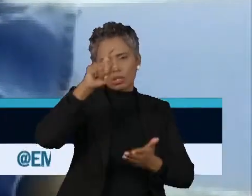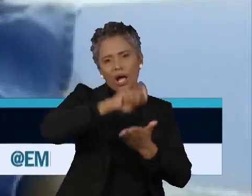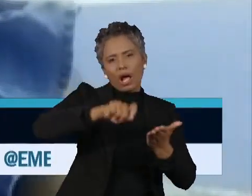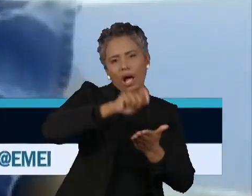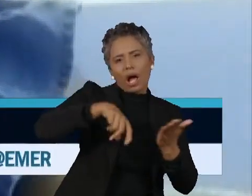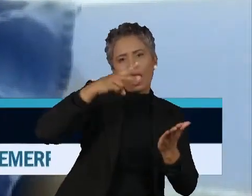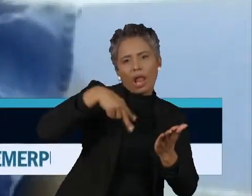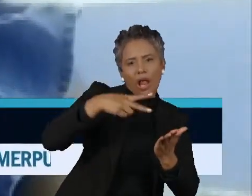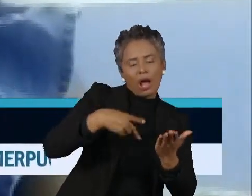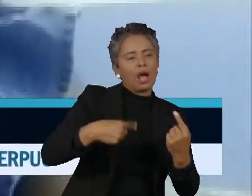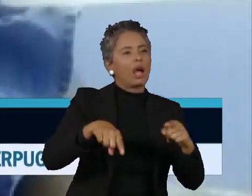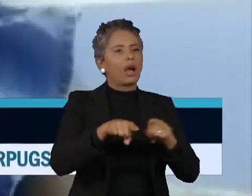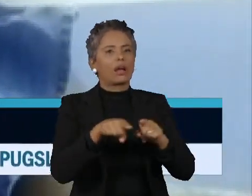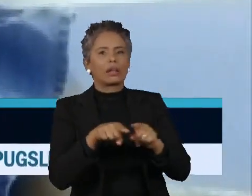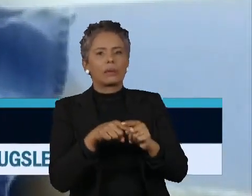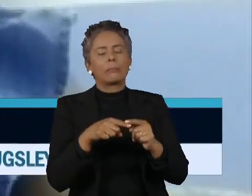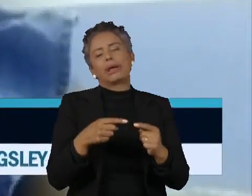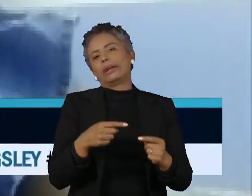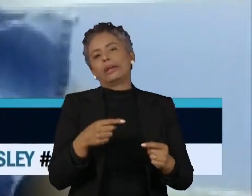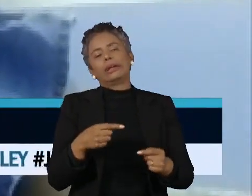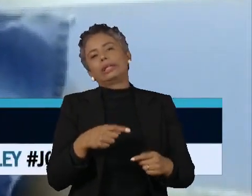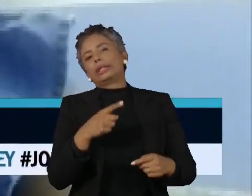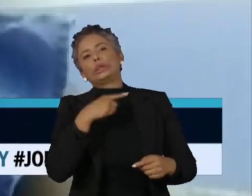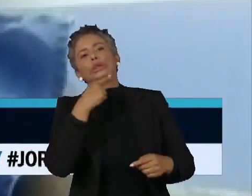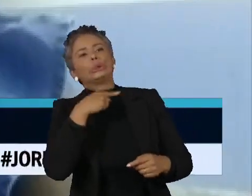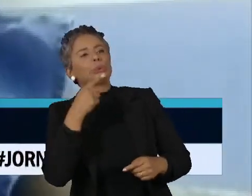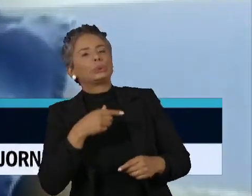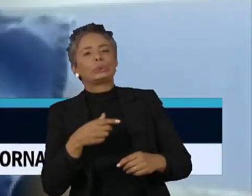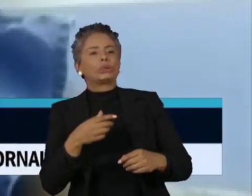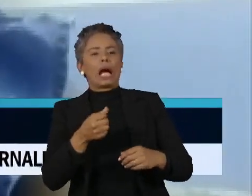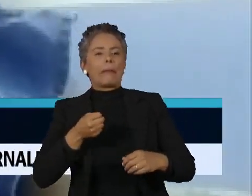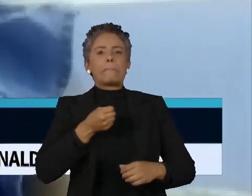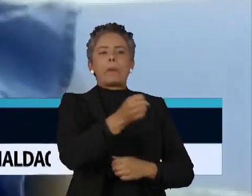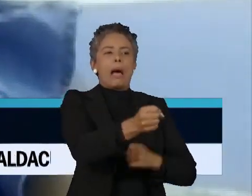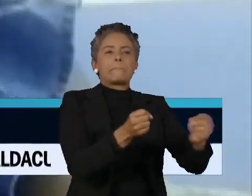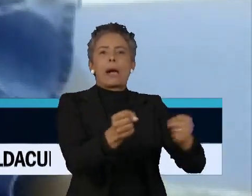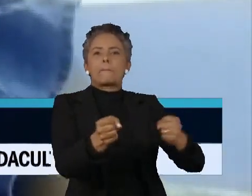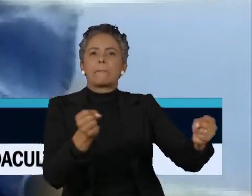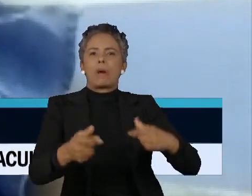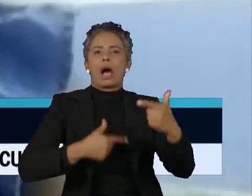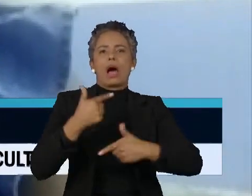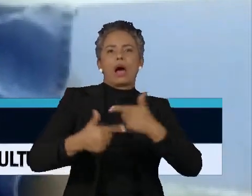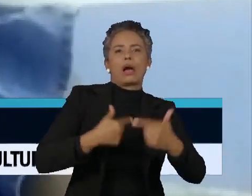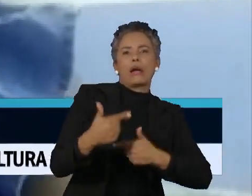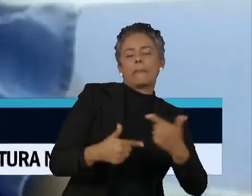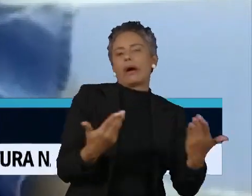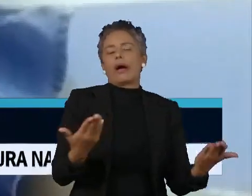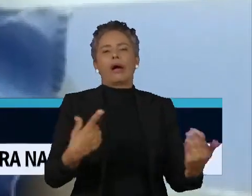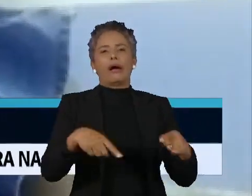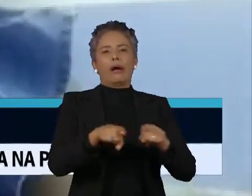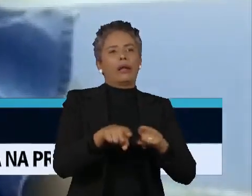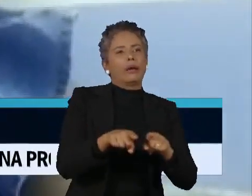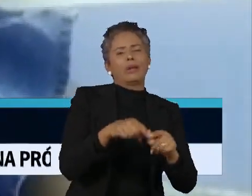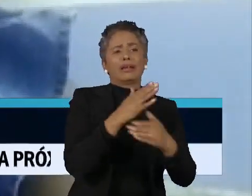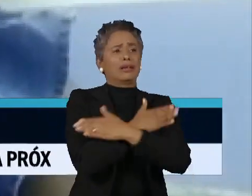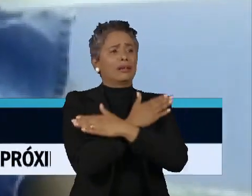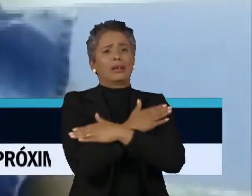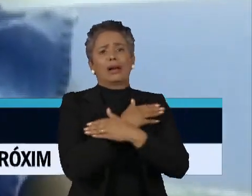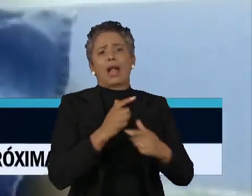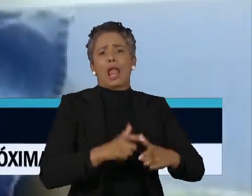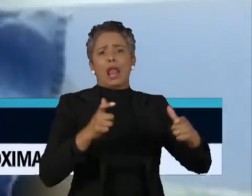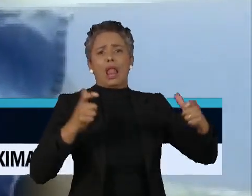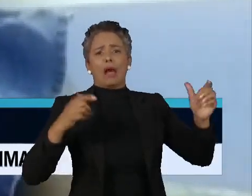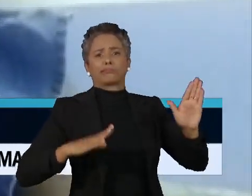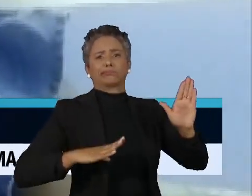tem um nível de instrução hipoconsequente, não acessou o mercado de trabalho um pouco mais, que lhe possibilite